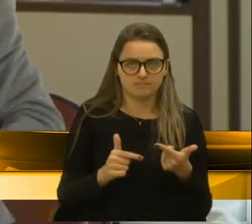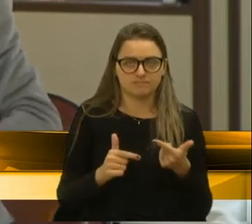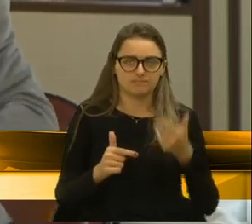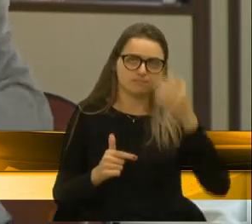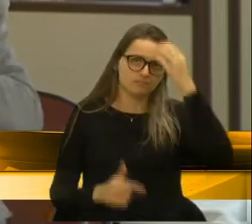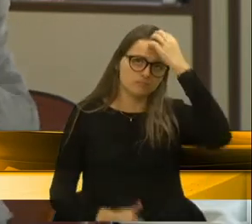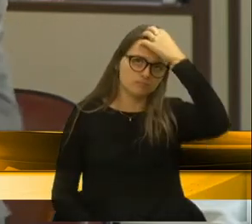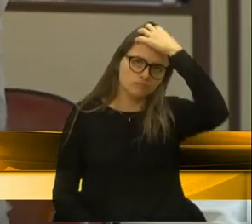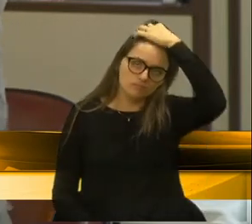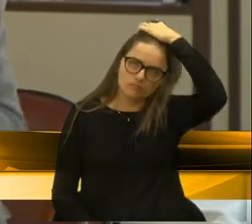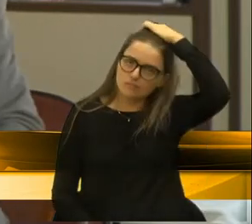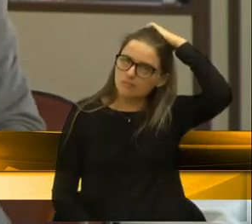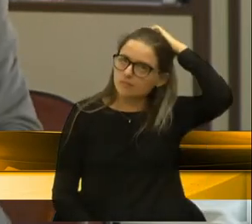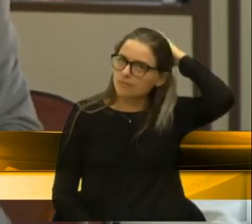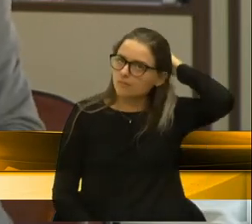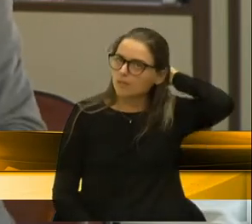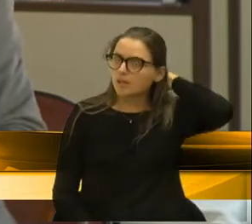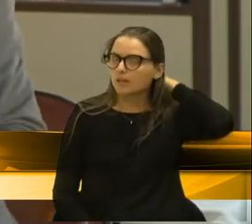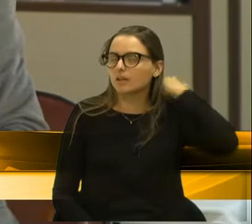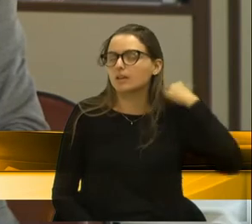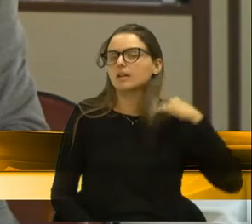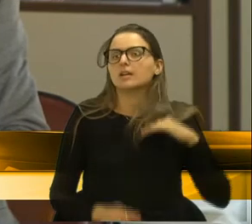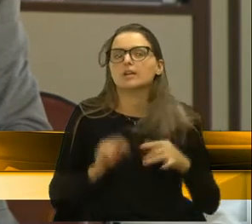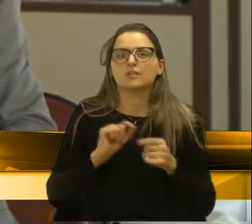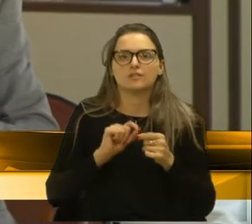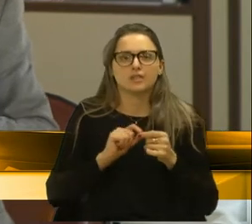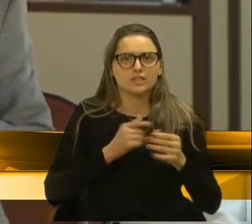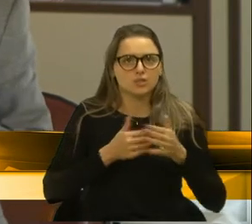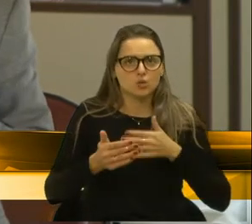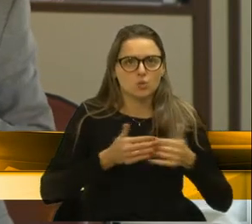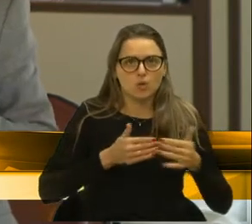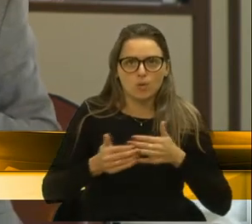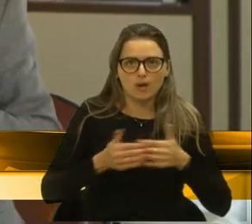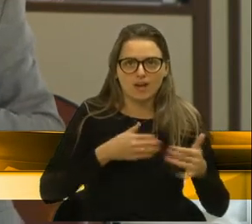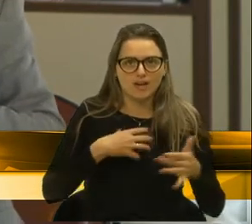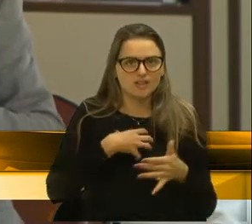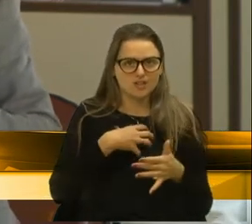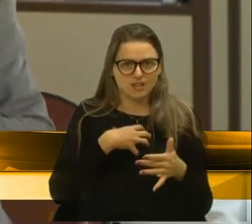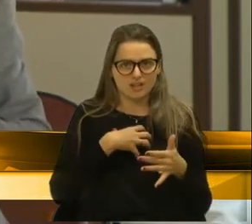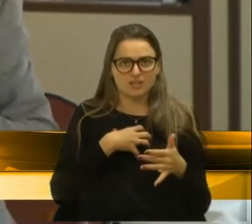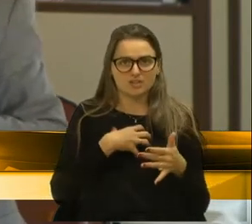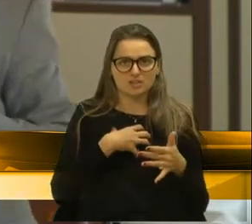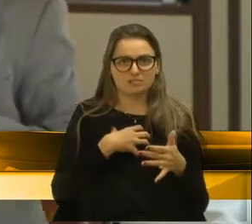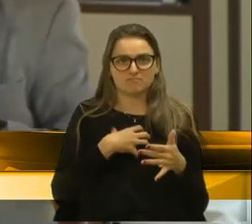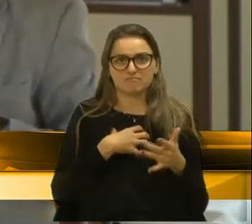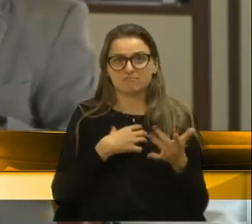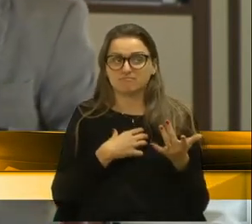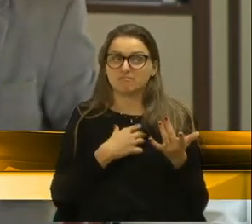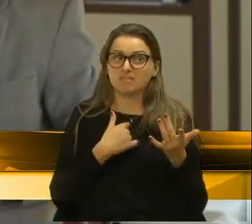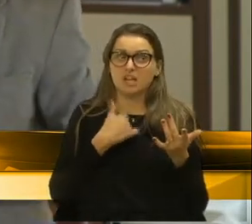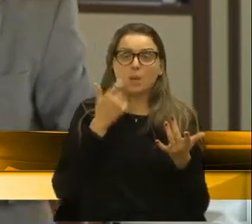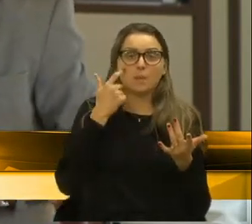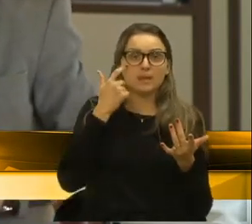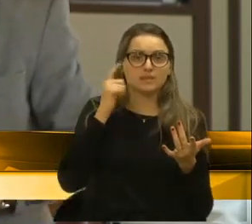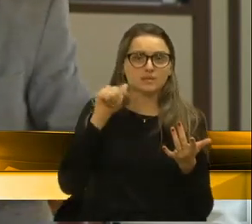nas cordas, como se diz, ao meu entender, algo premeditado.